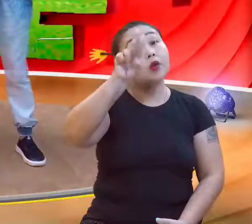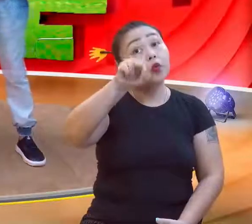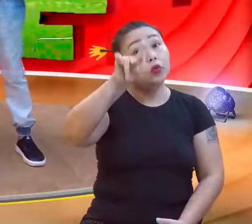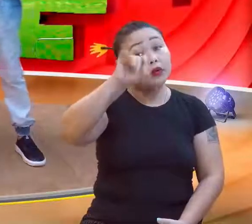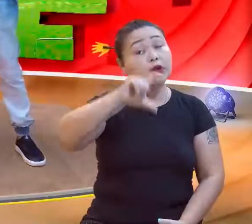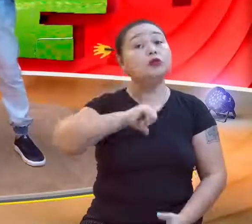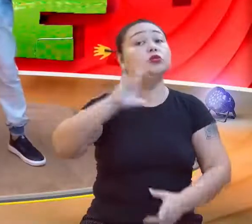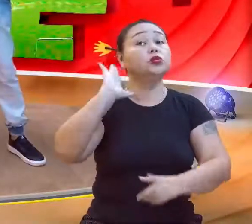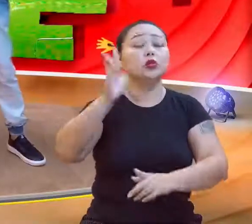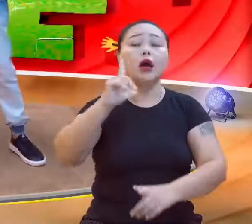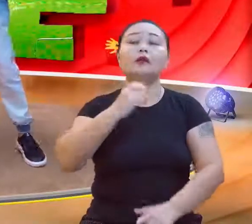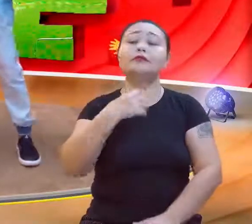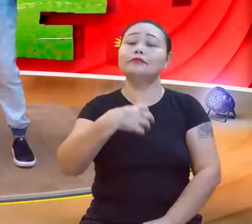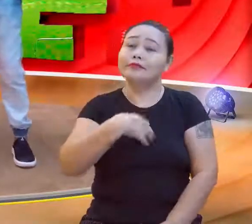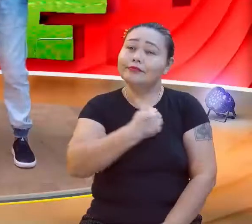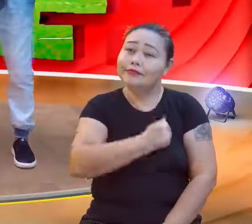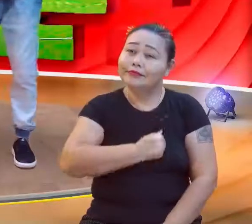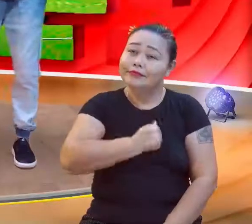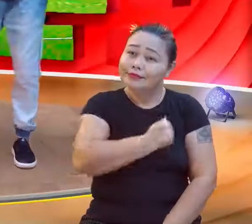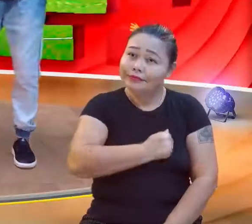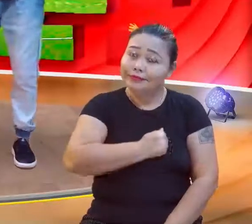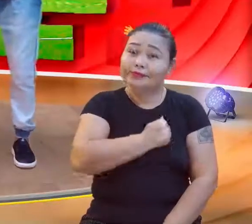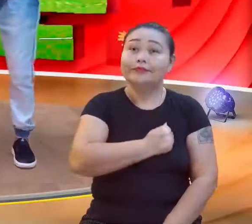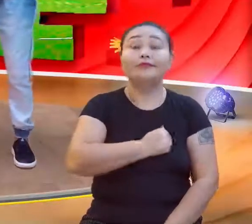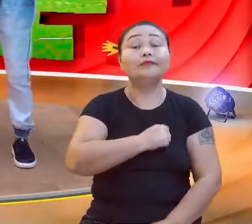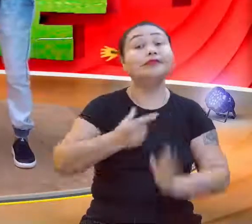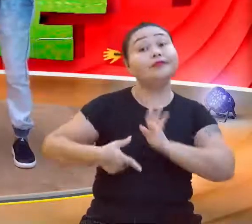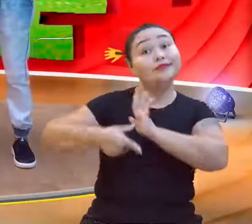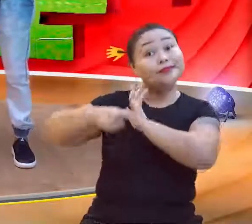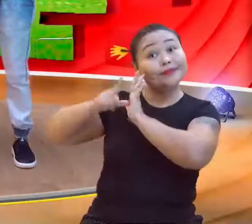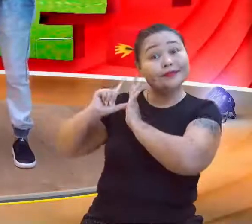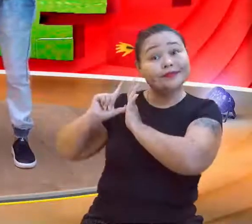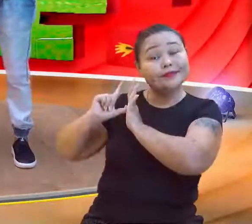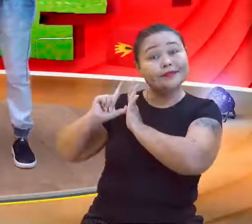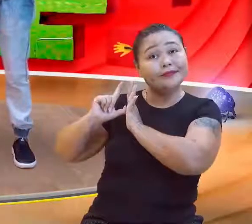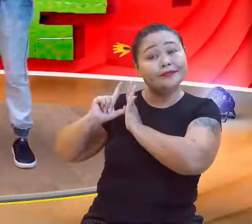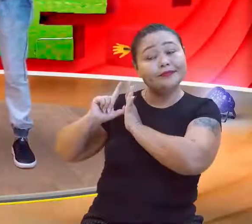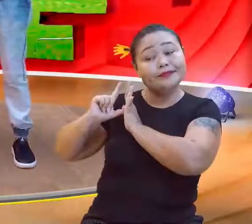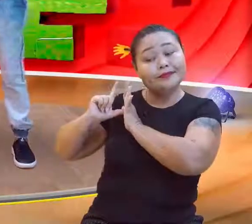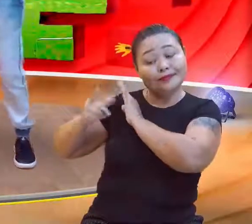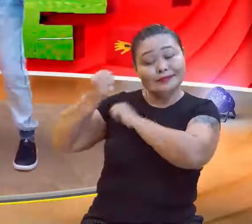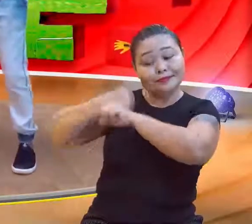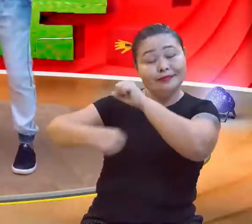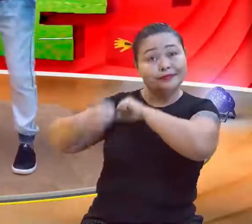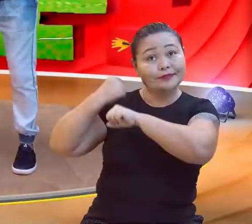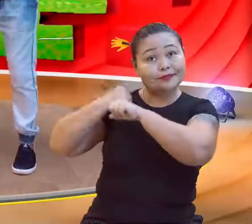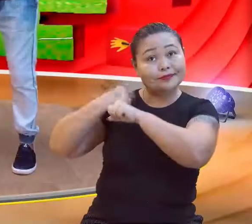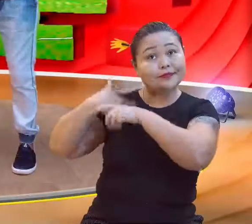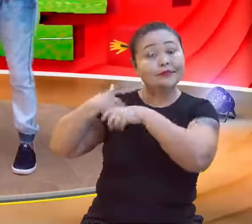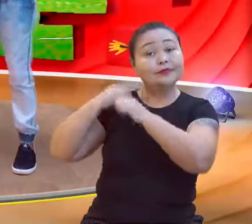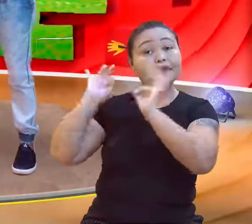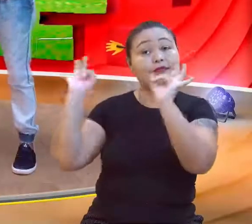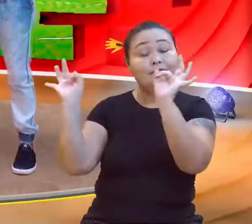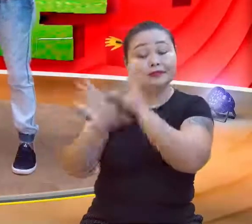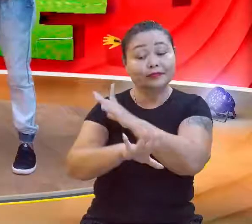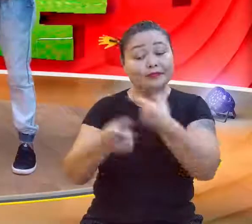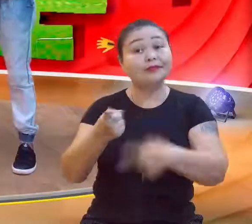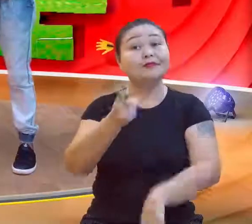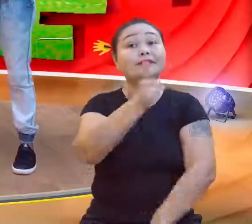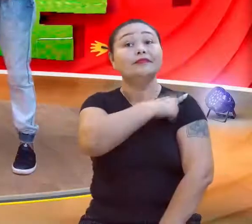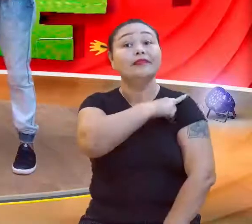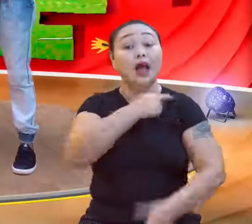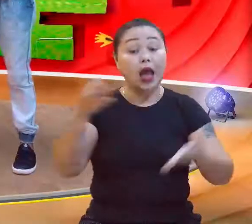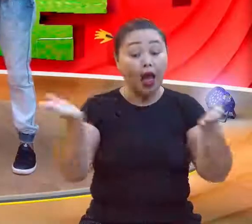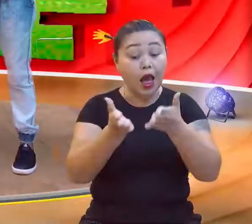saudade, já, do primeirão. Pois é, antes, até o ano passado, nós encerrávamos o ano com o primeiro ano, né? É verdade.